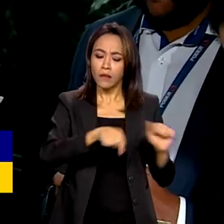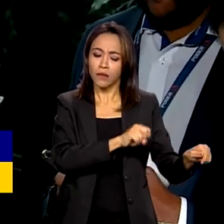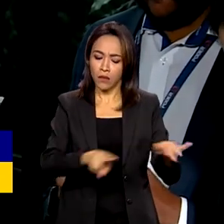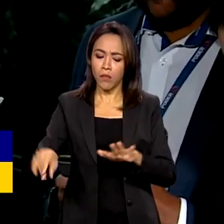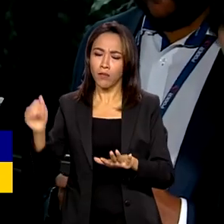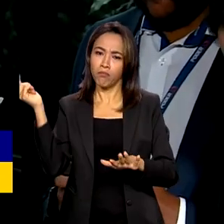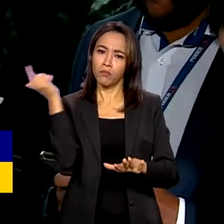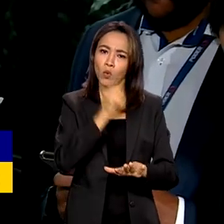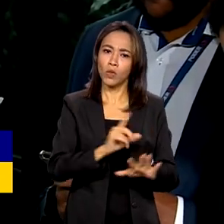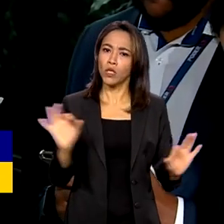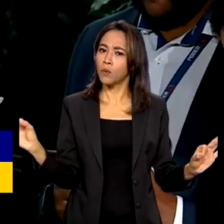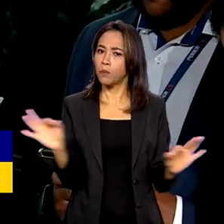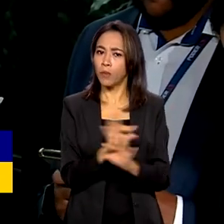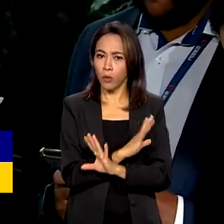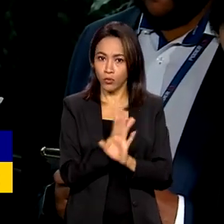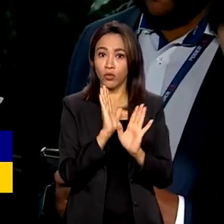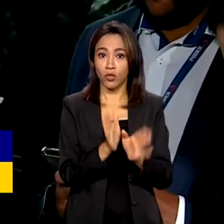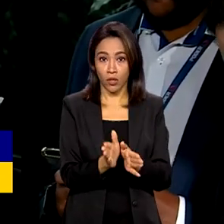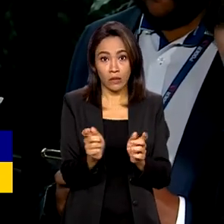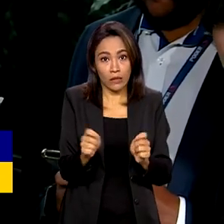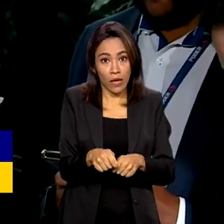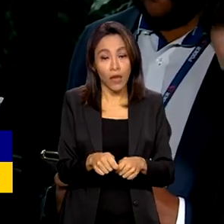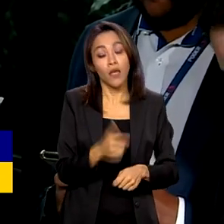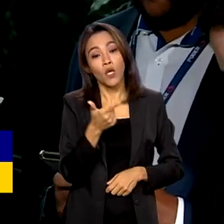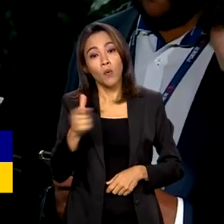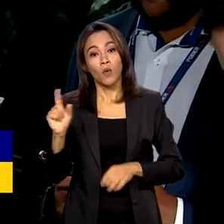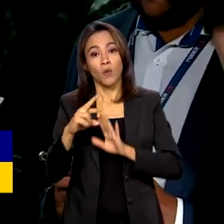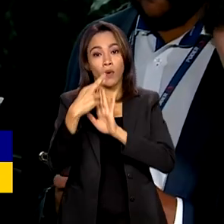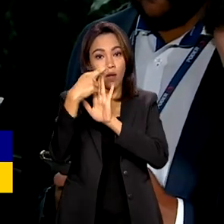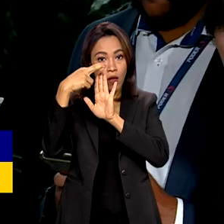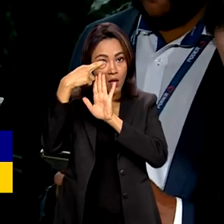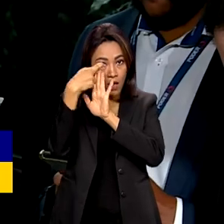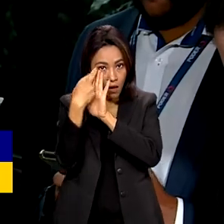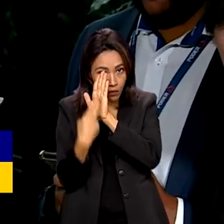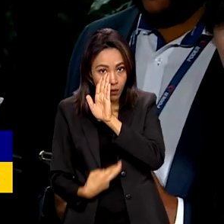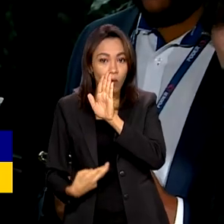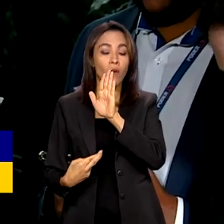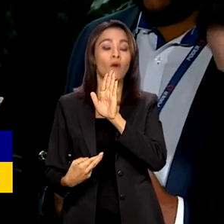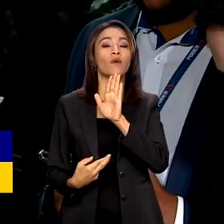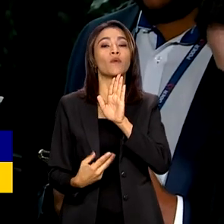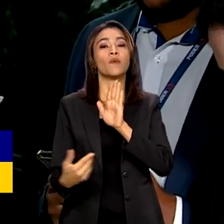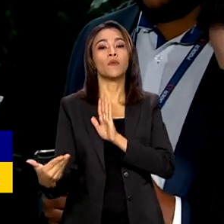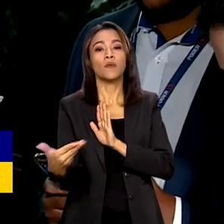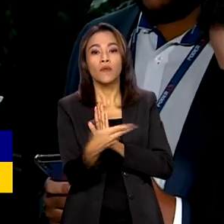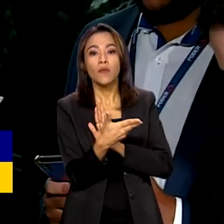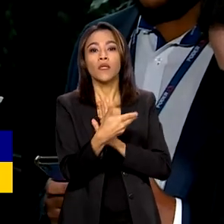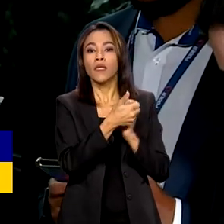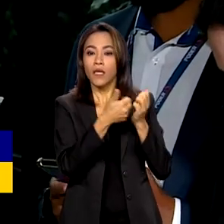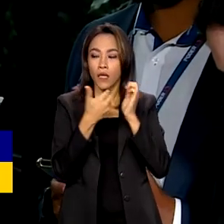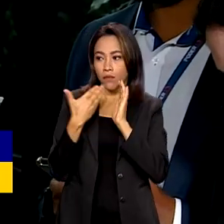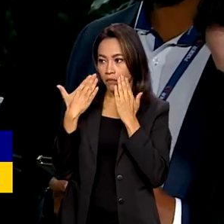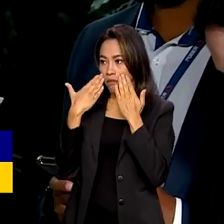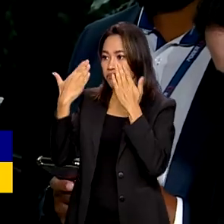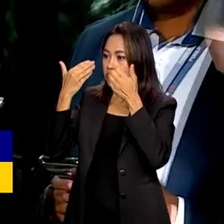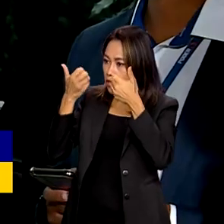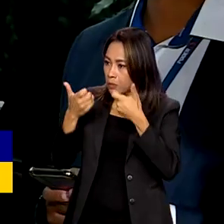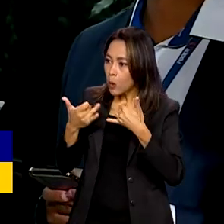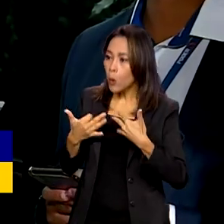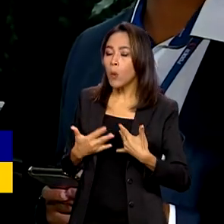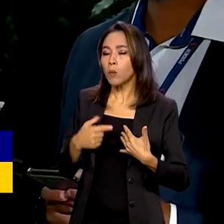sustentando o relatório apresentado pelo relator, que consideramos um relatório equilibrado.